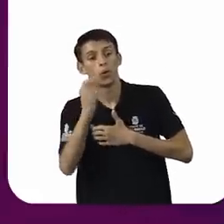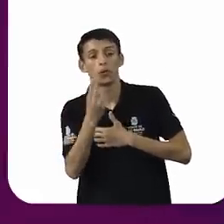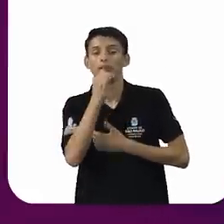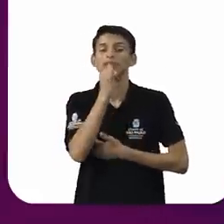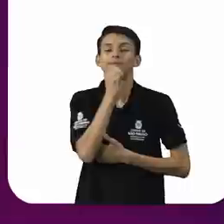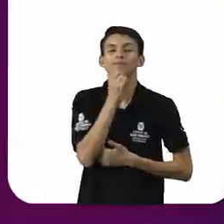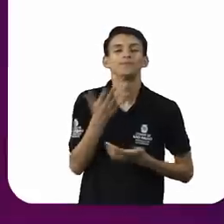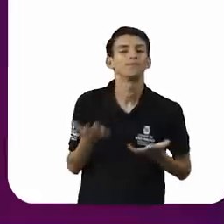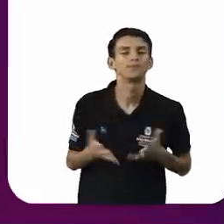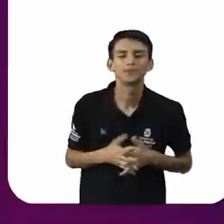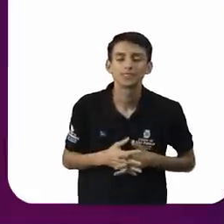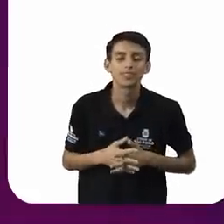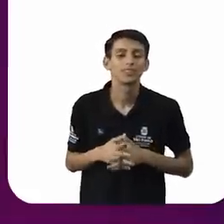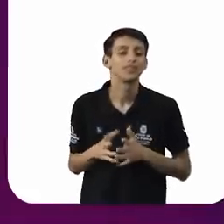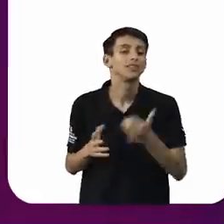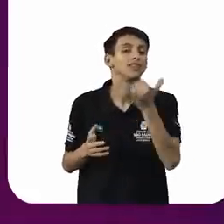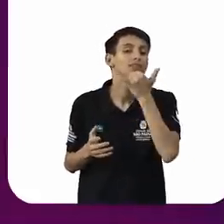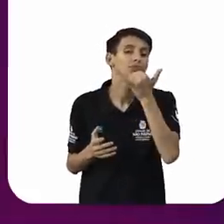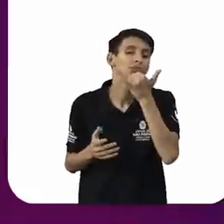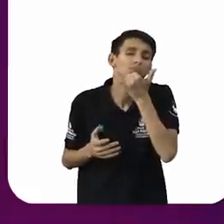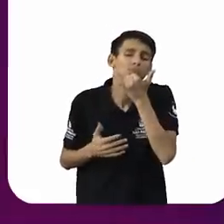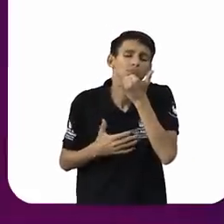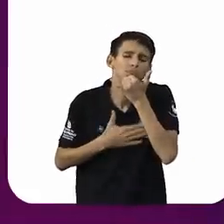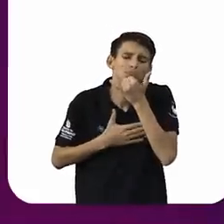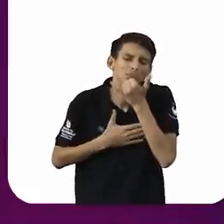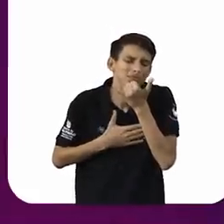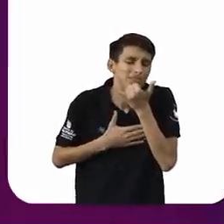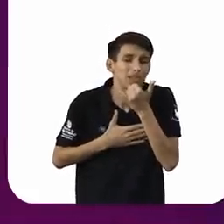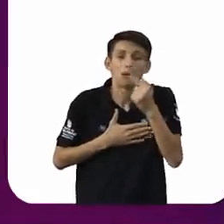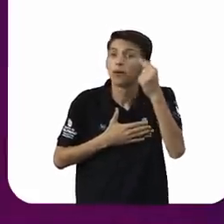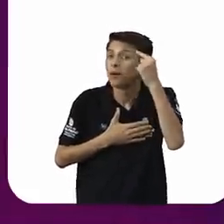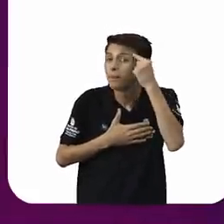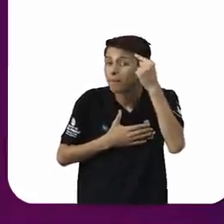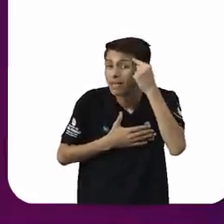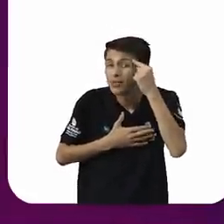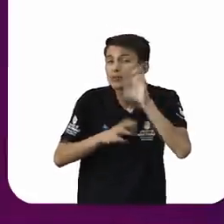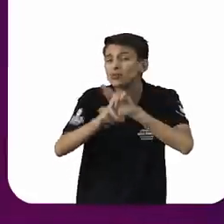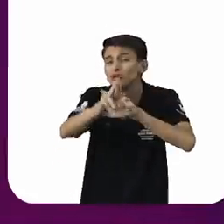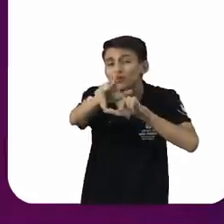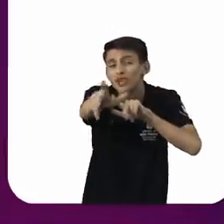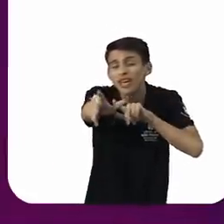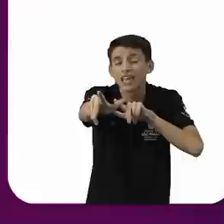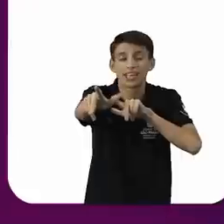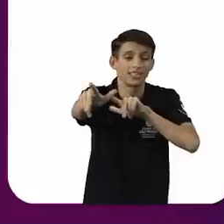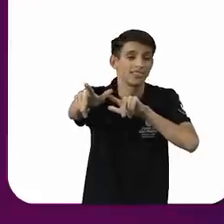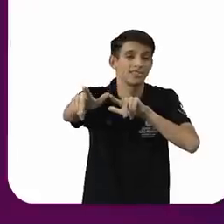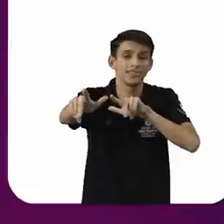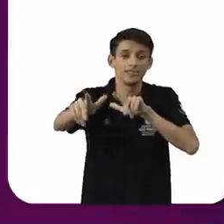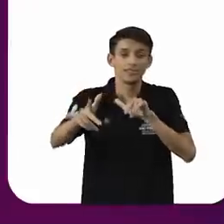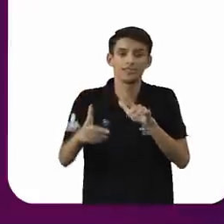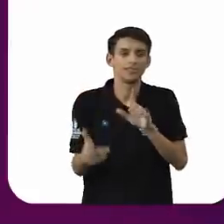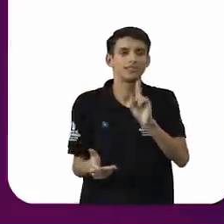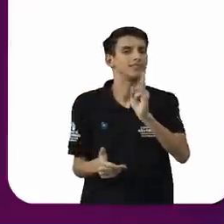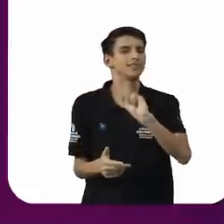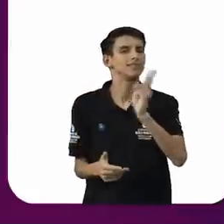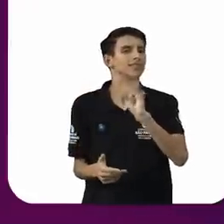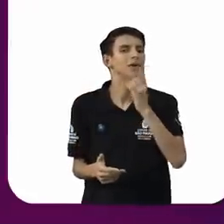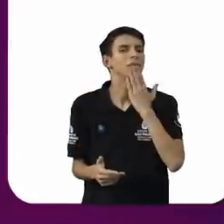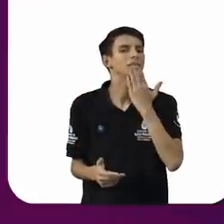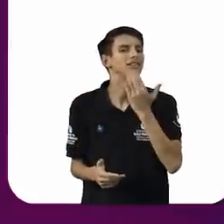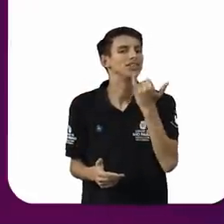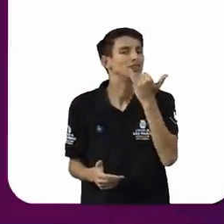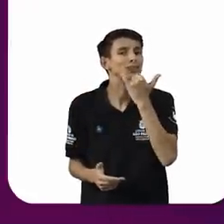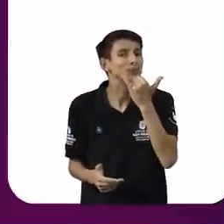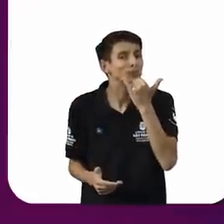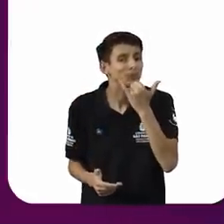me perdoe eu penso diferente de você em relação a determinado tema não peça desculpa se você não tem culpa